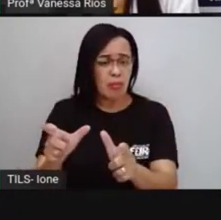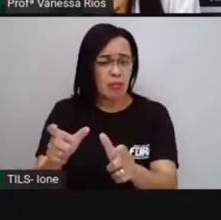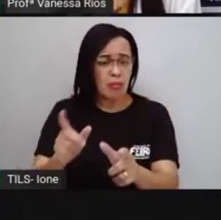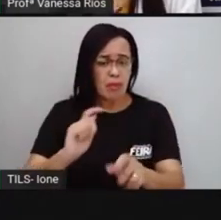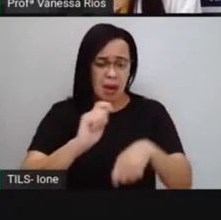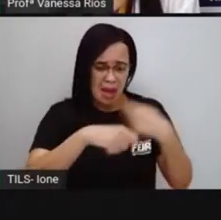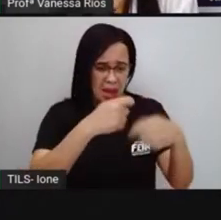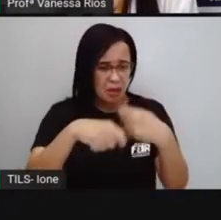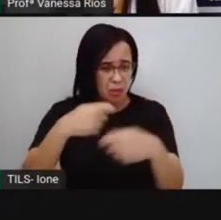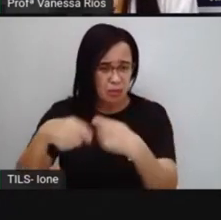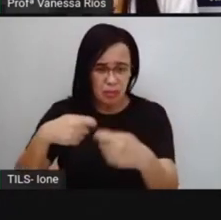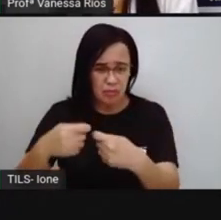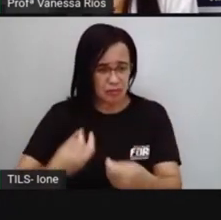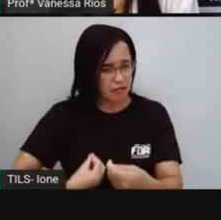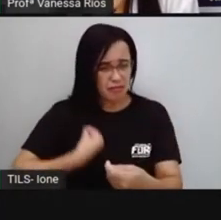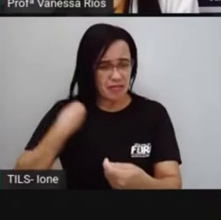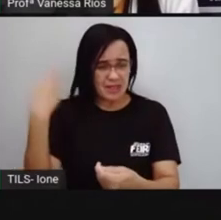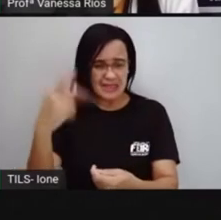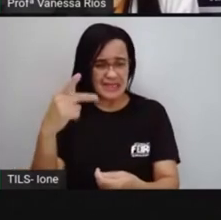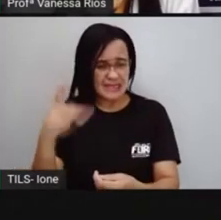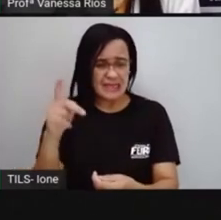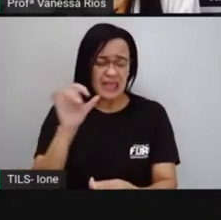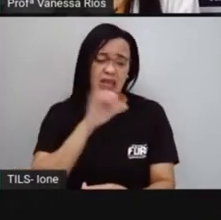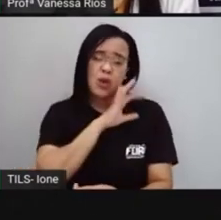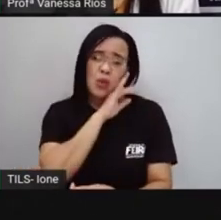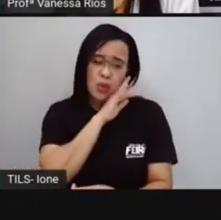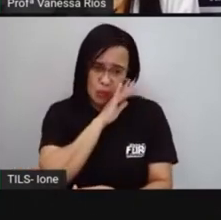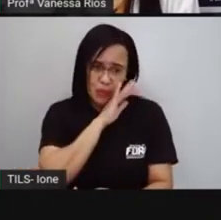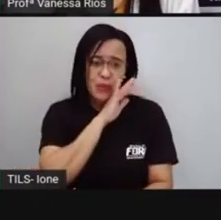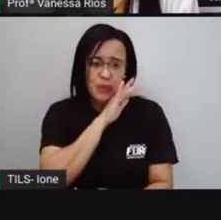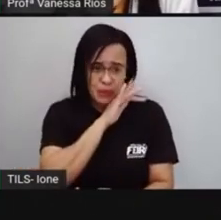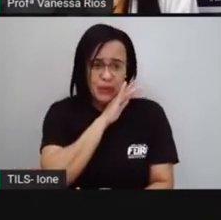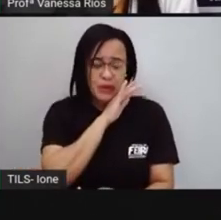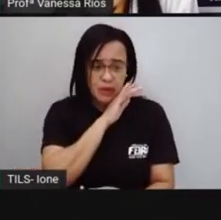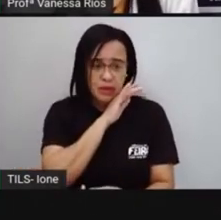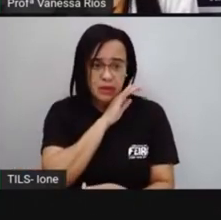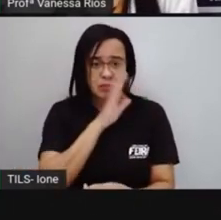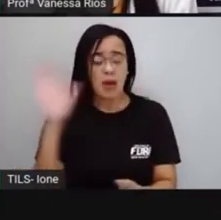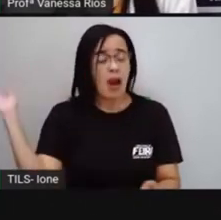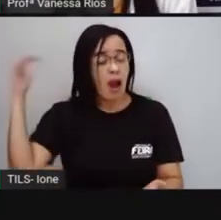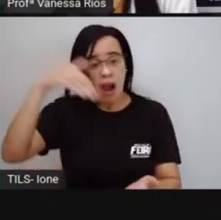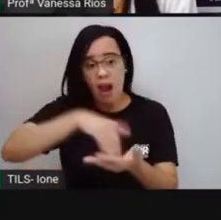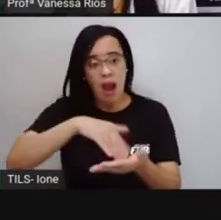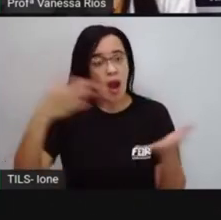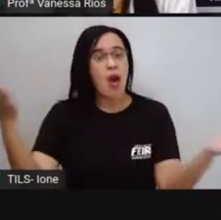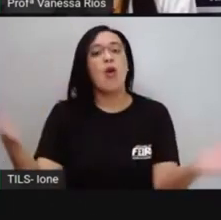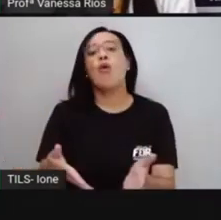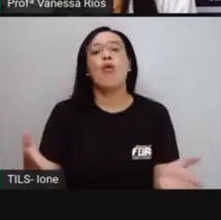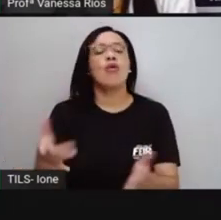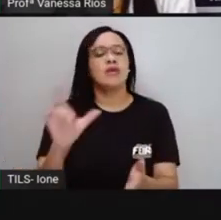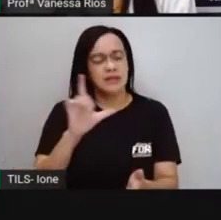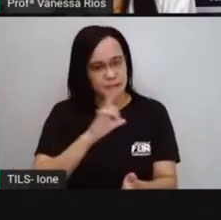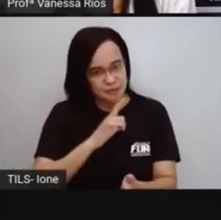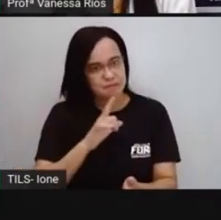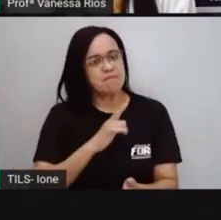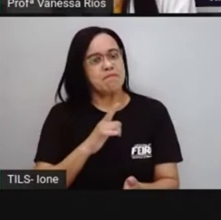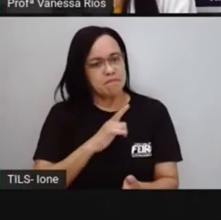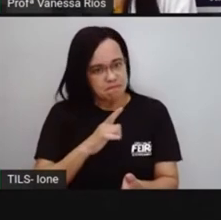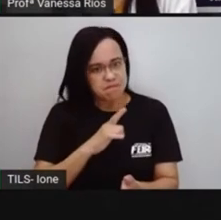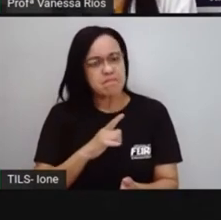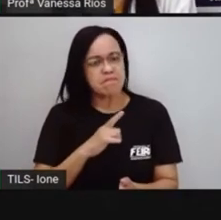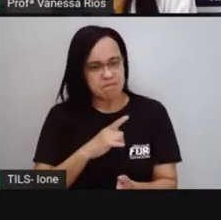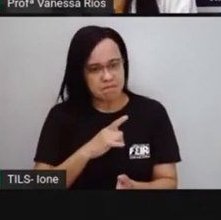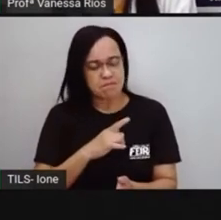desfavoráveis. E isso foi trazendo consequências até os dias atuais. Então, existem aí muitas